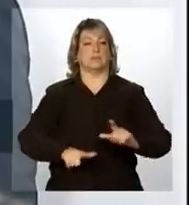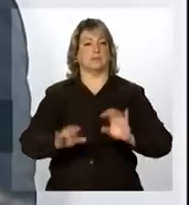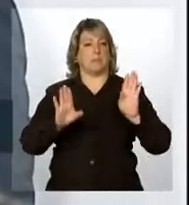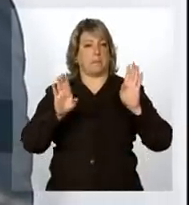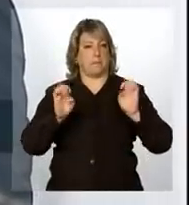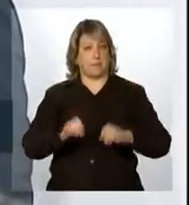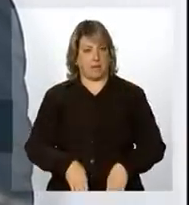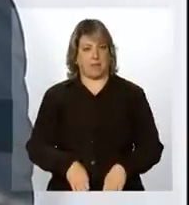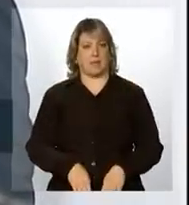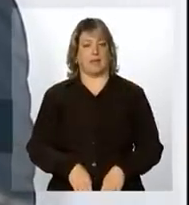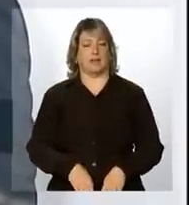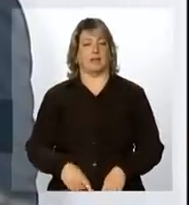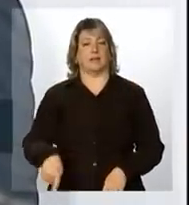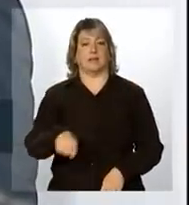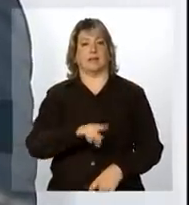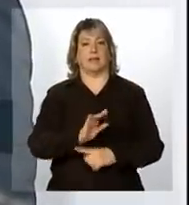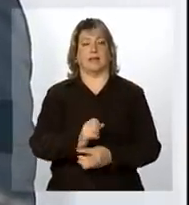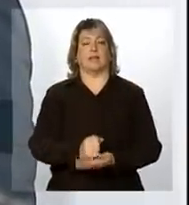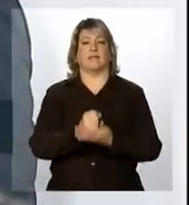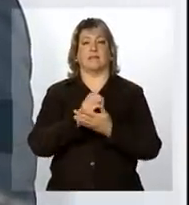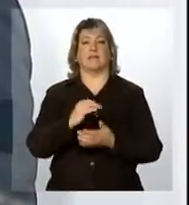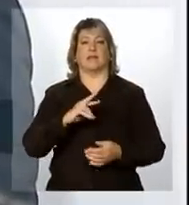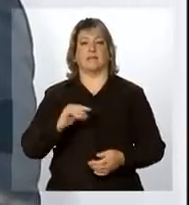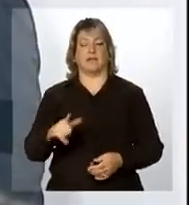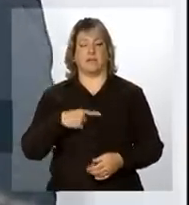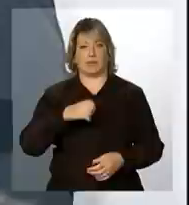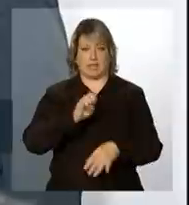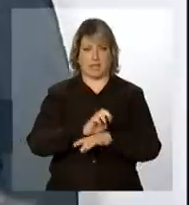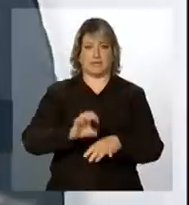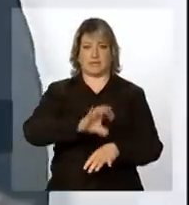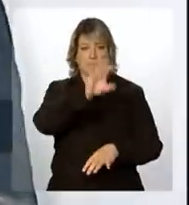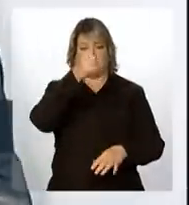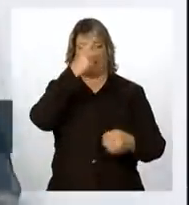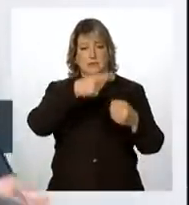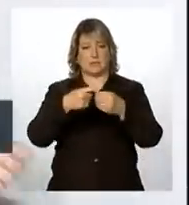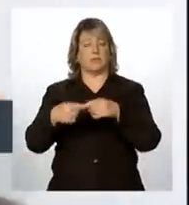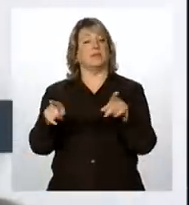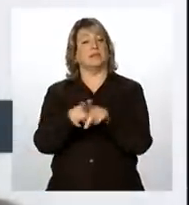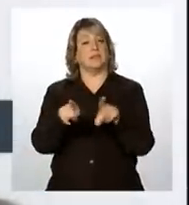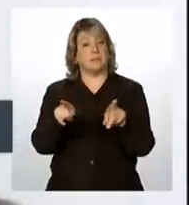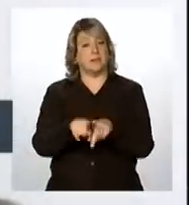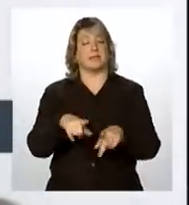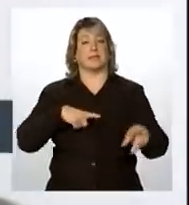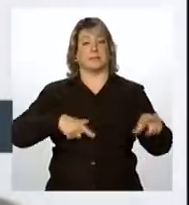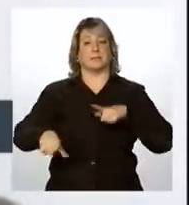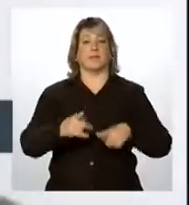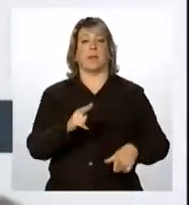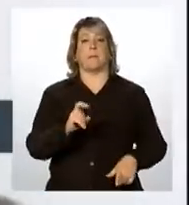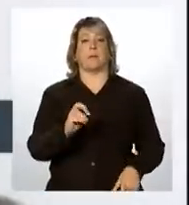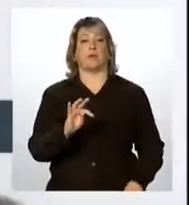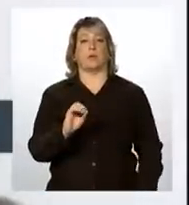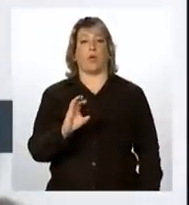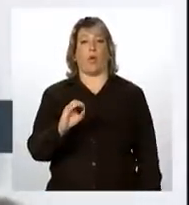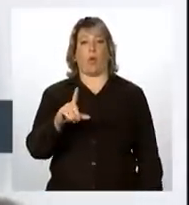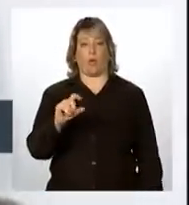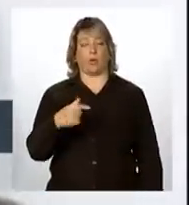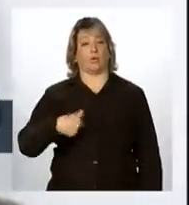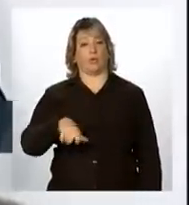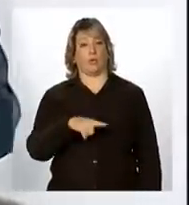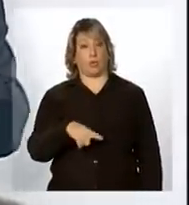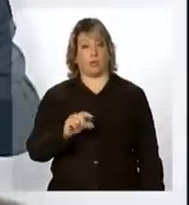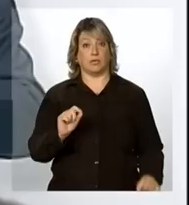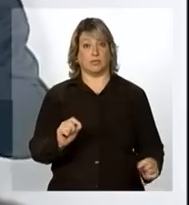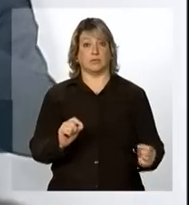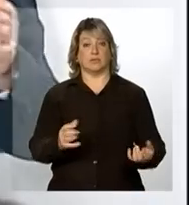às defesas civis estaduais e municipais. E também estamos trabalhando com protocolos. Nós estamos querendo acabar